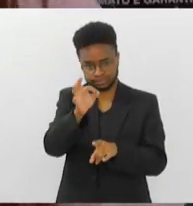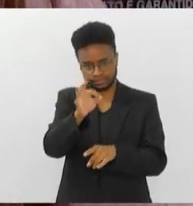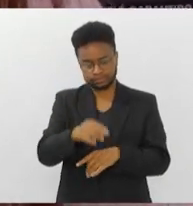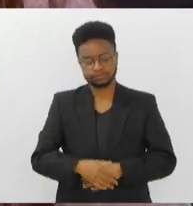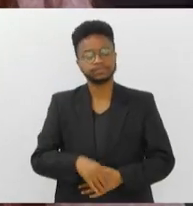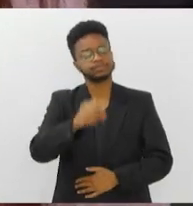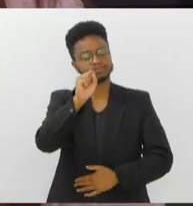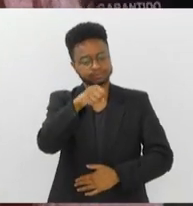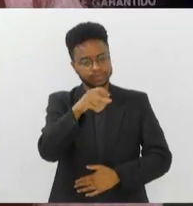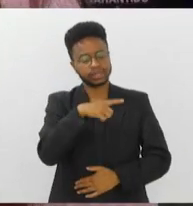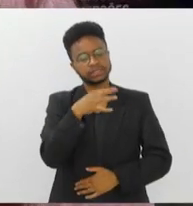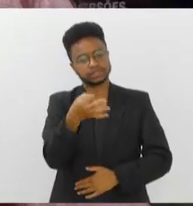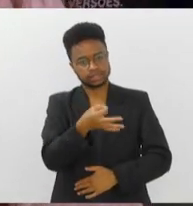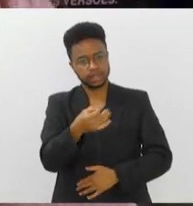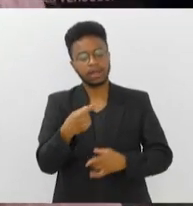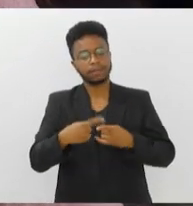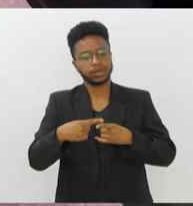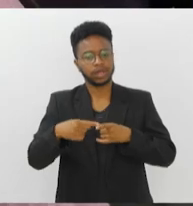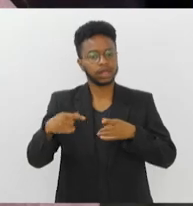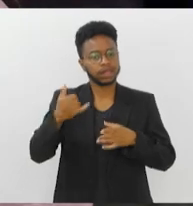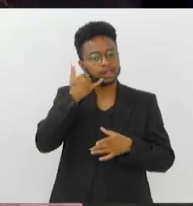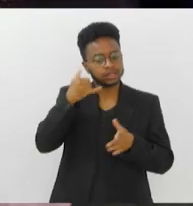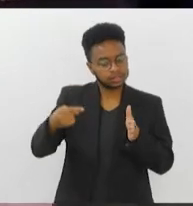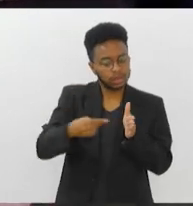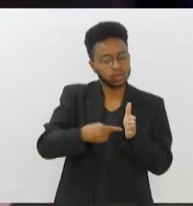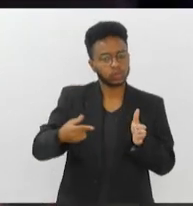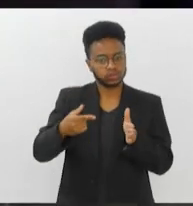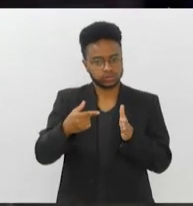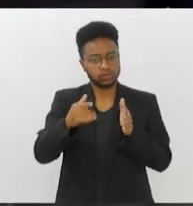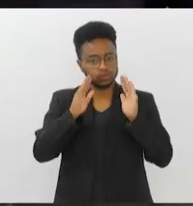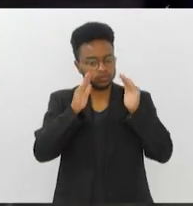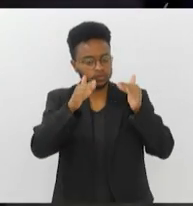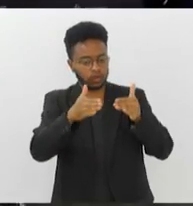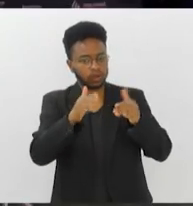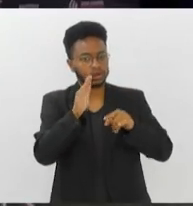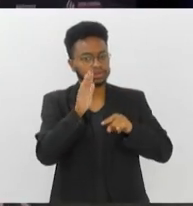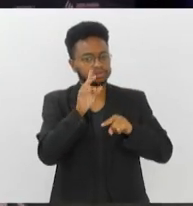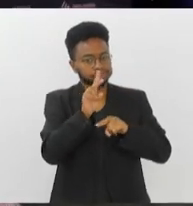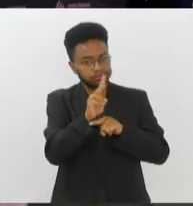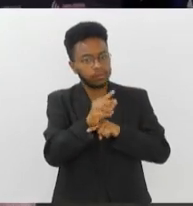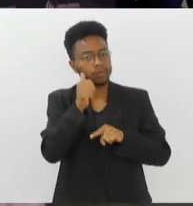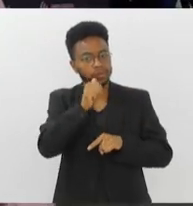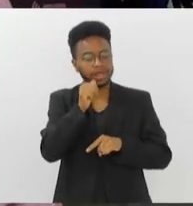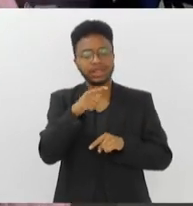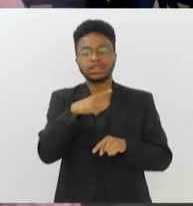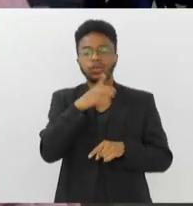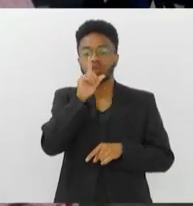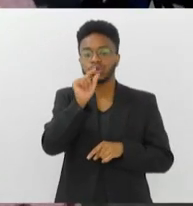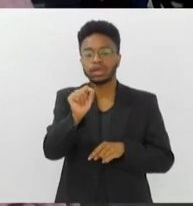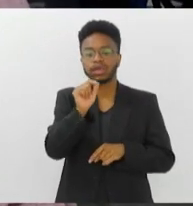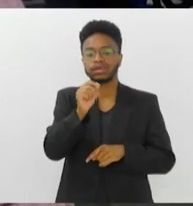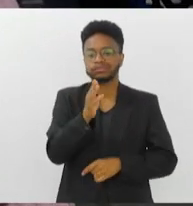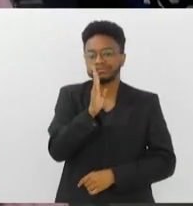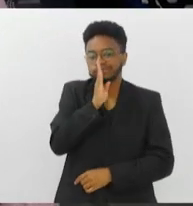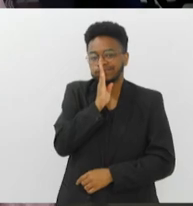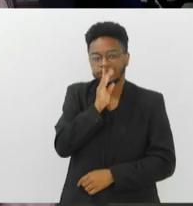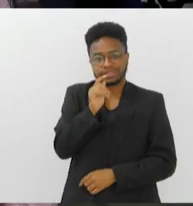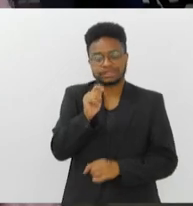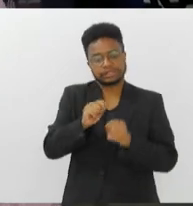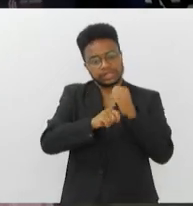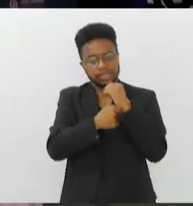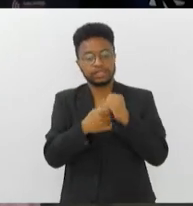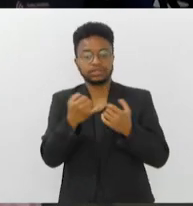Sim, com certeza. Eu disse que Denúncia Mulher, ele tem um diferencial que ele garante o anonimato do denunciante. Então, não somente a mulher, como